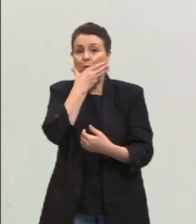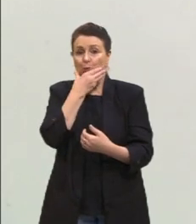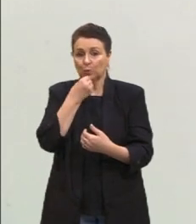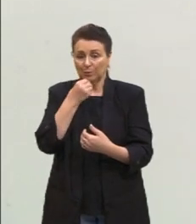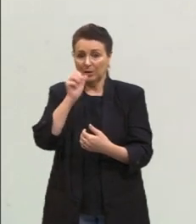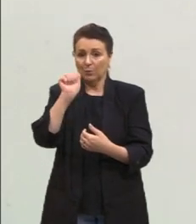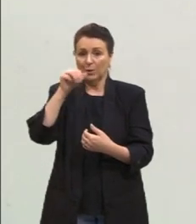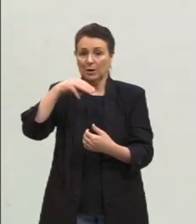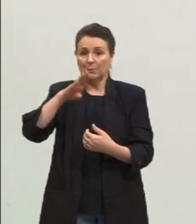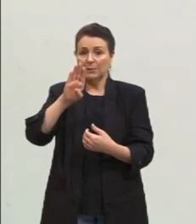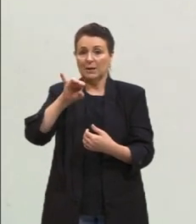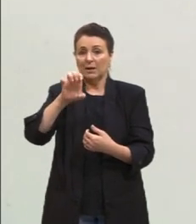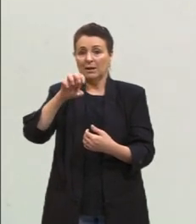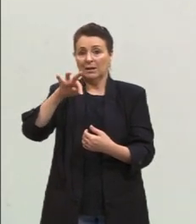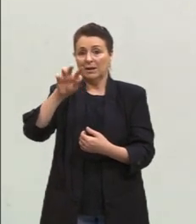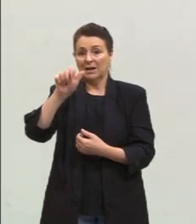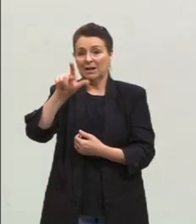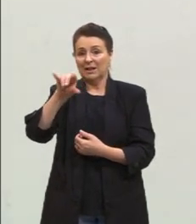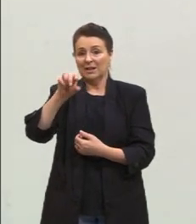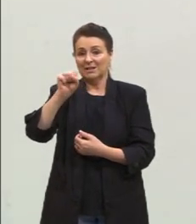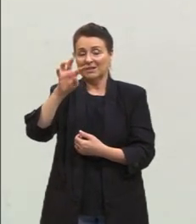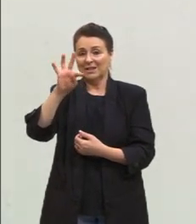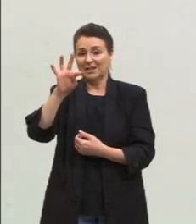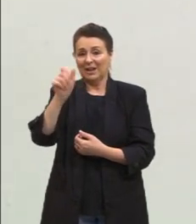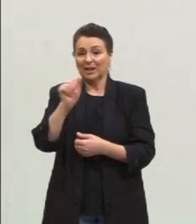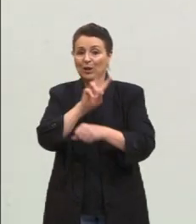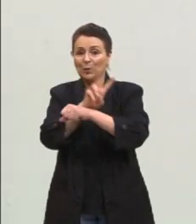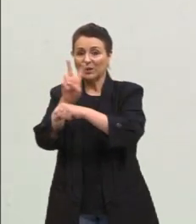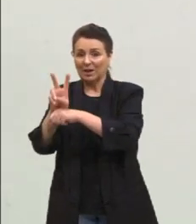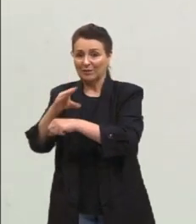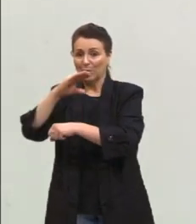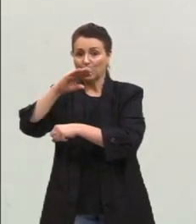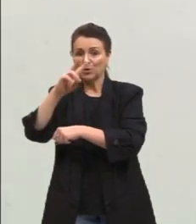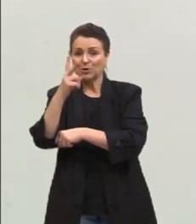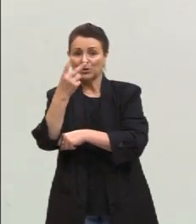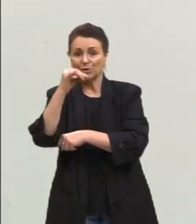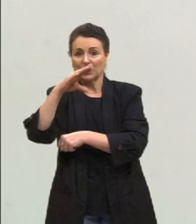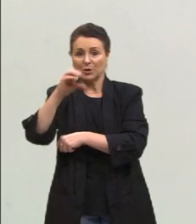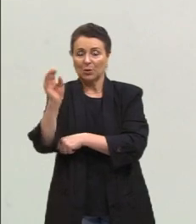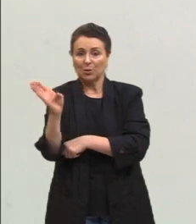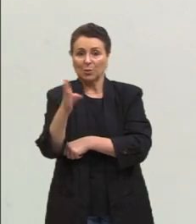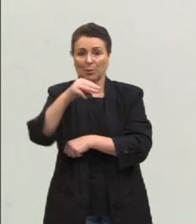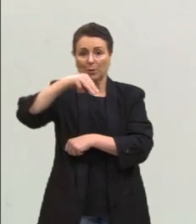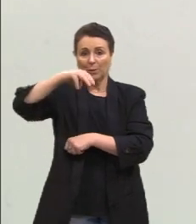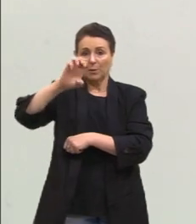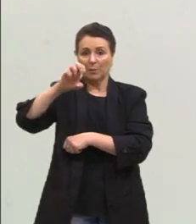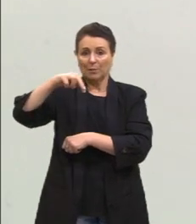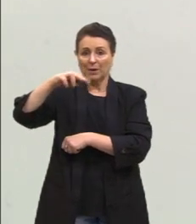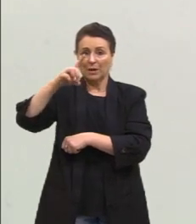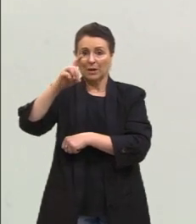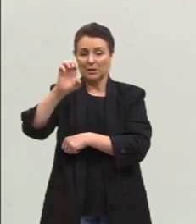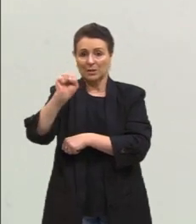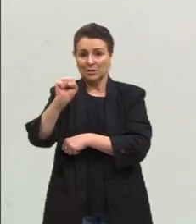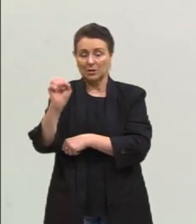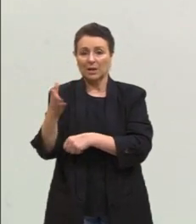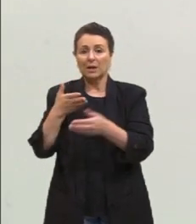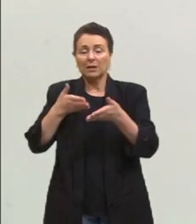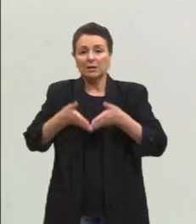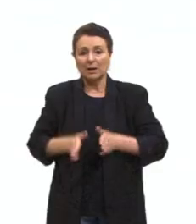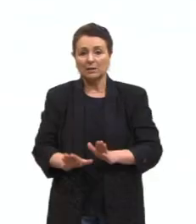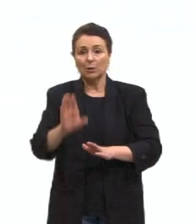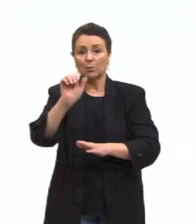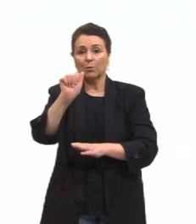importante para o Brasil, reconhecido internacionalmente, o Chico Mendes, nascido no Acre, um grande defensor da